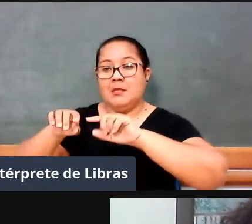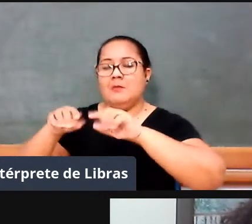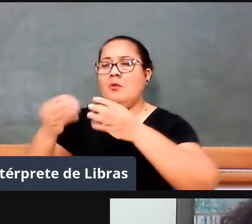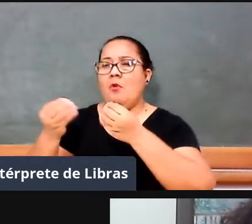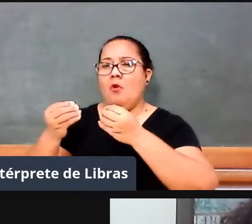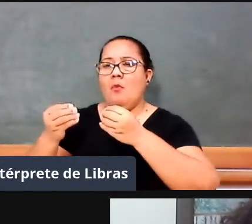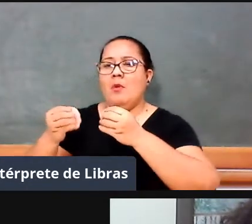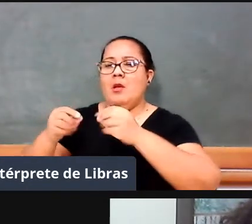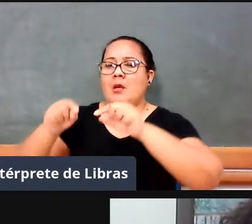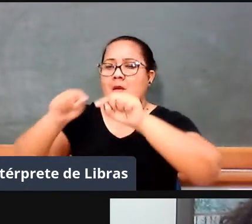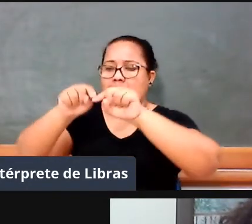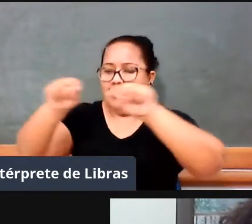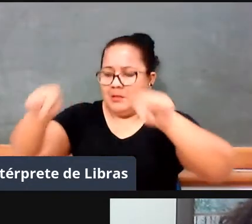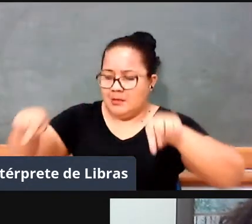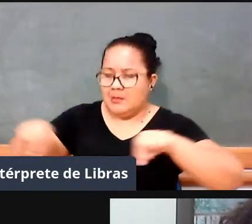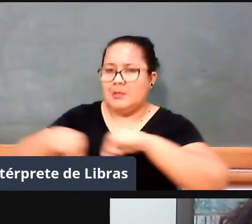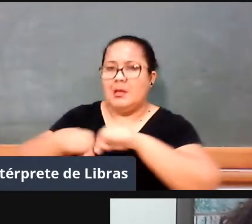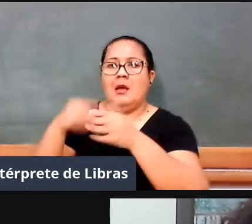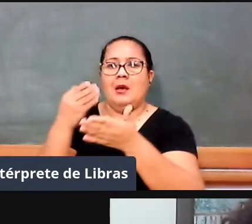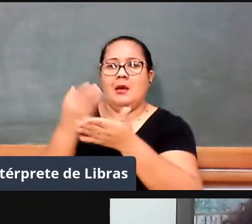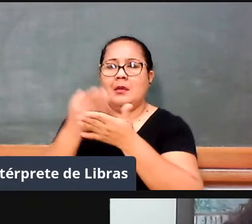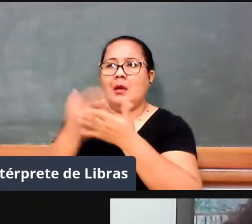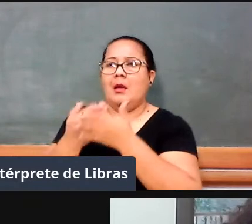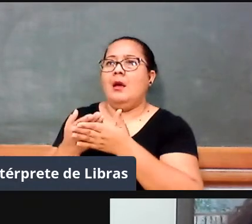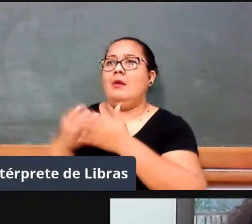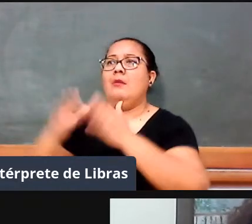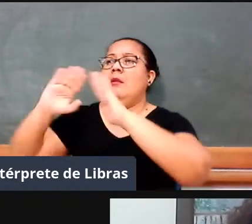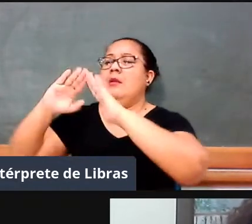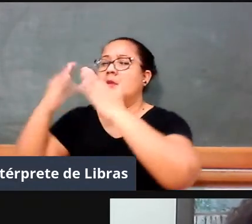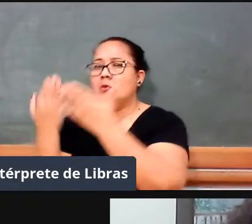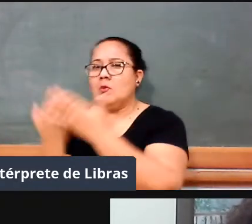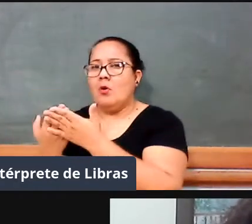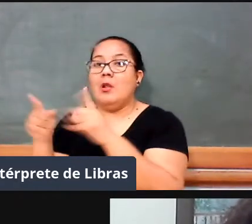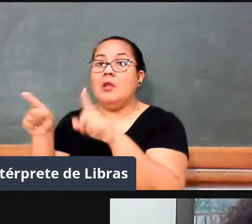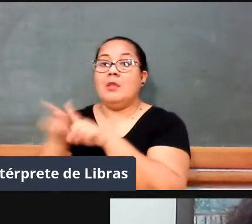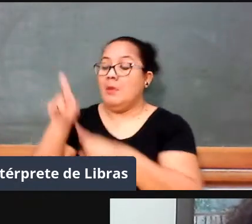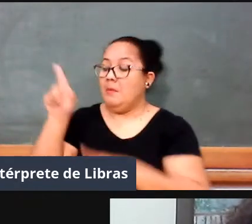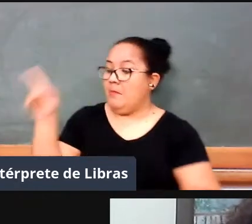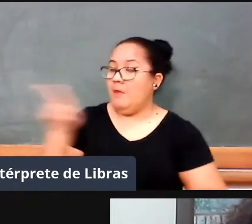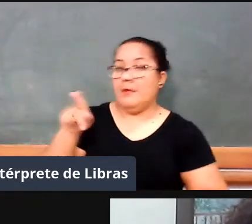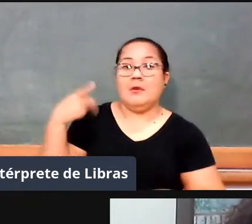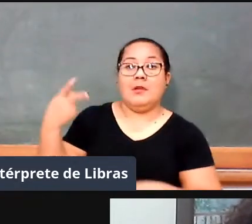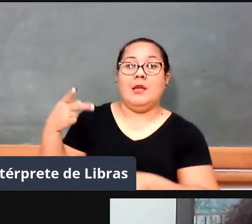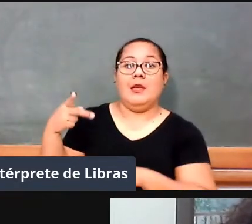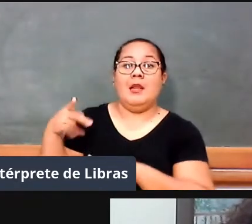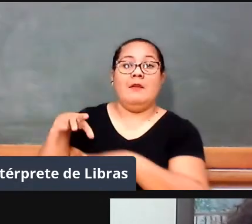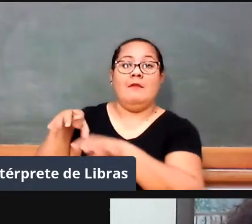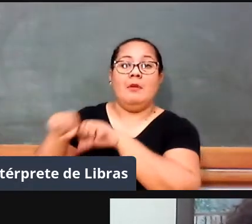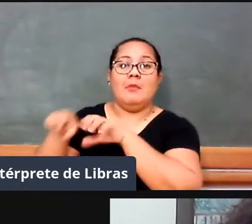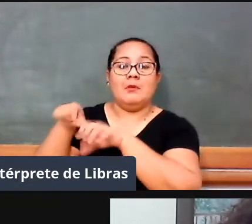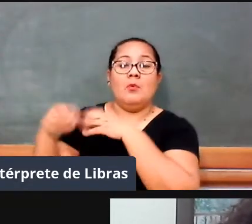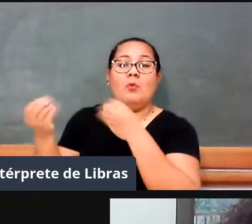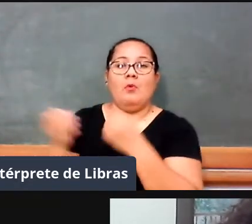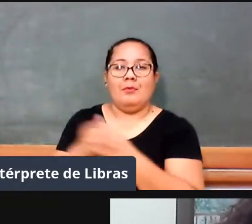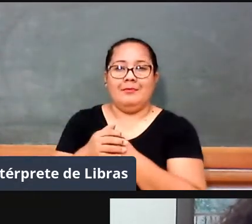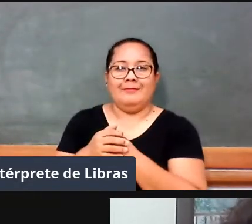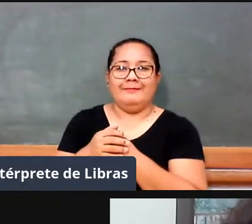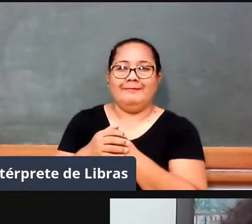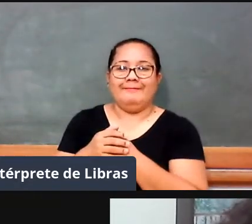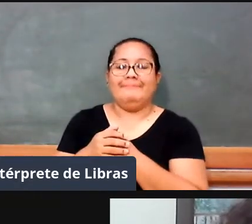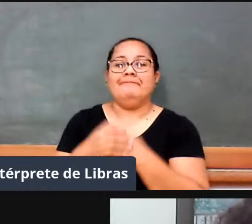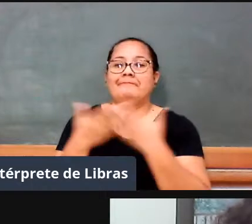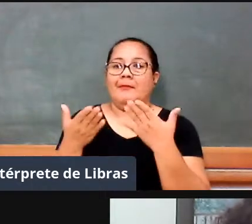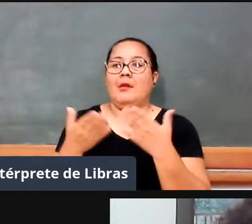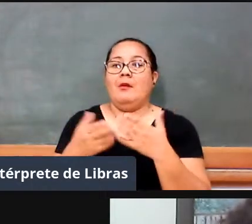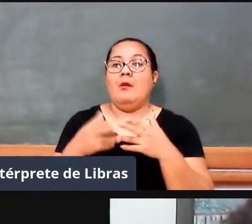nós estamos falando das escolas, estamos falando da formação de professores, né, então, voltando à pergunta, a partir dos parâmetros